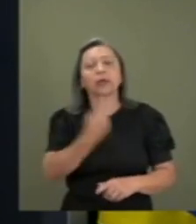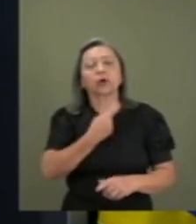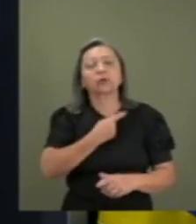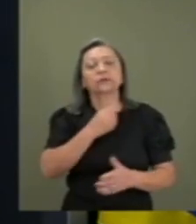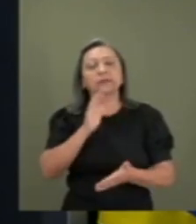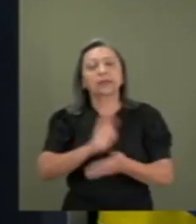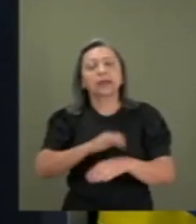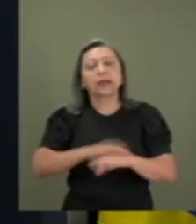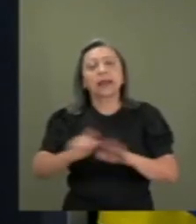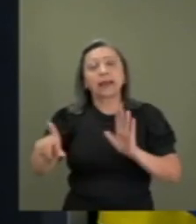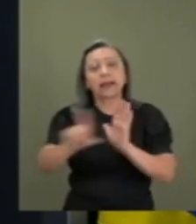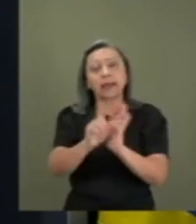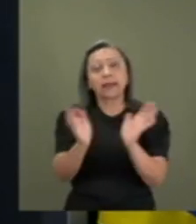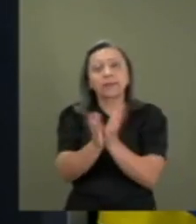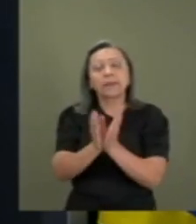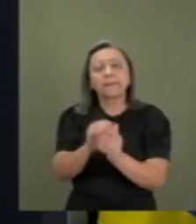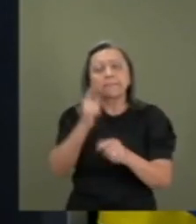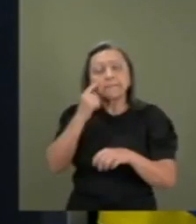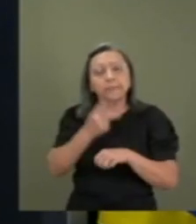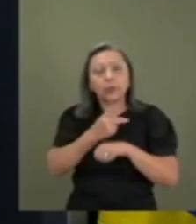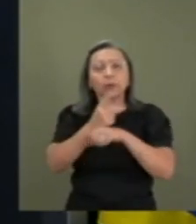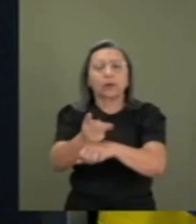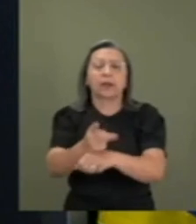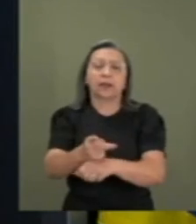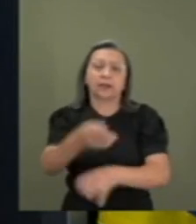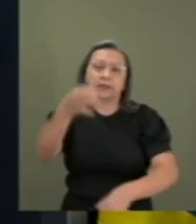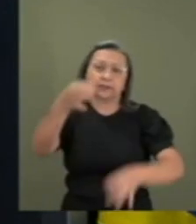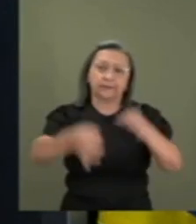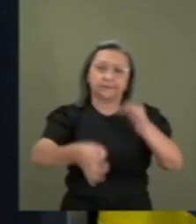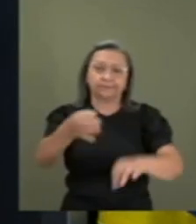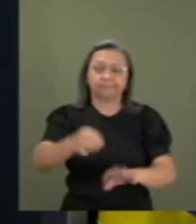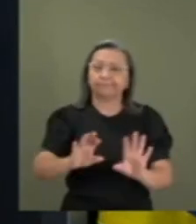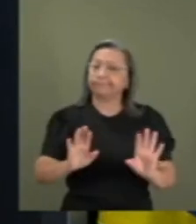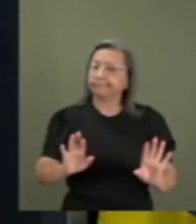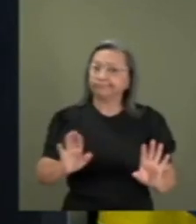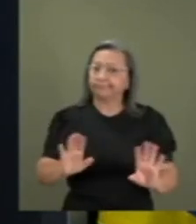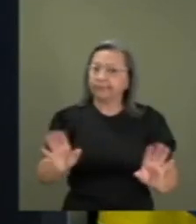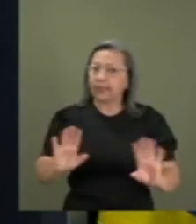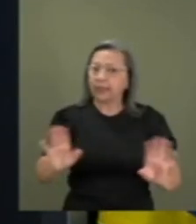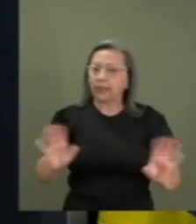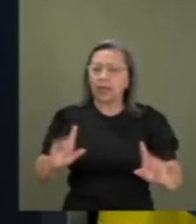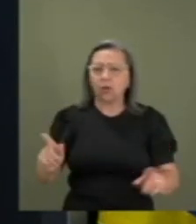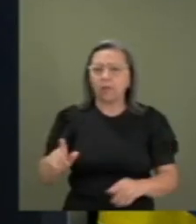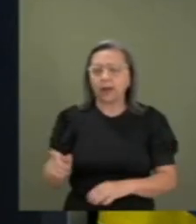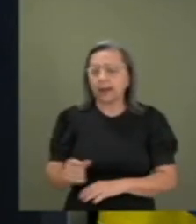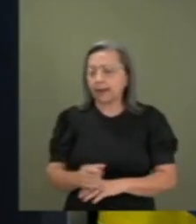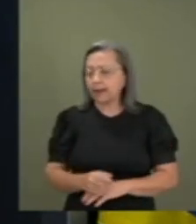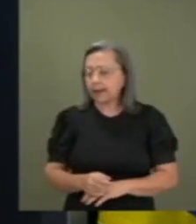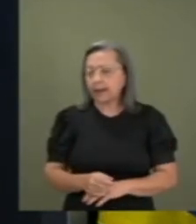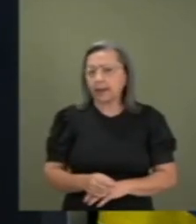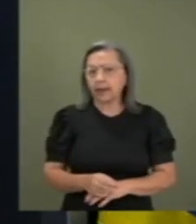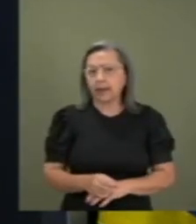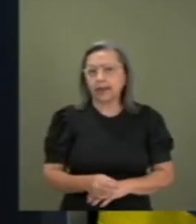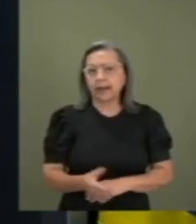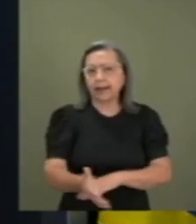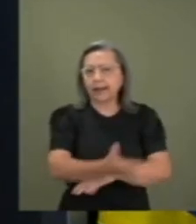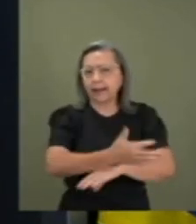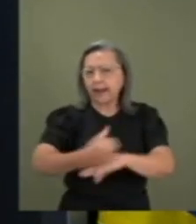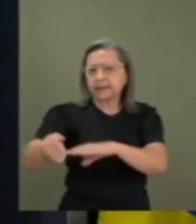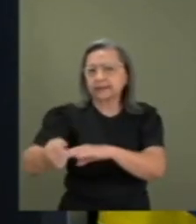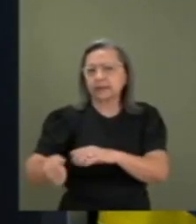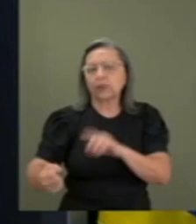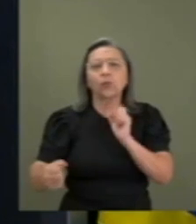buscar a justiça e não uma caçação implacável que